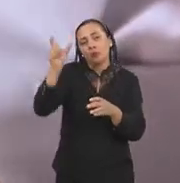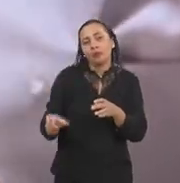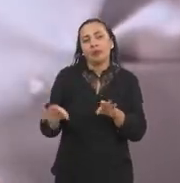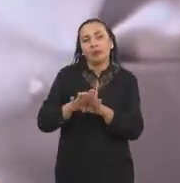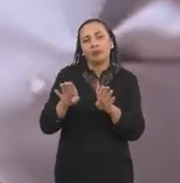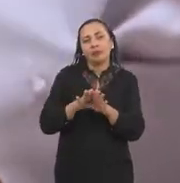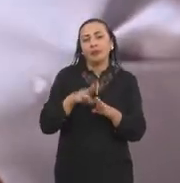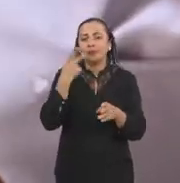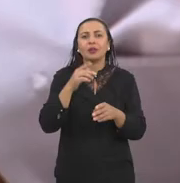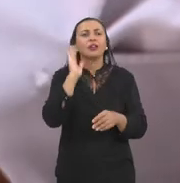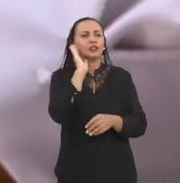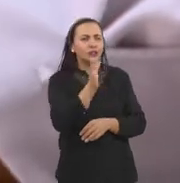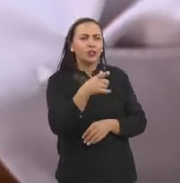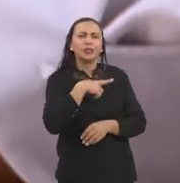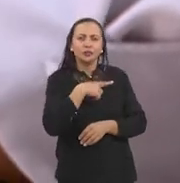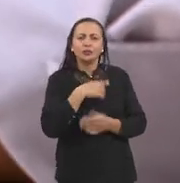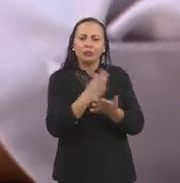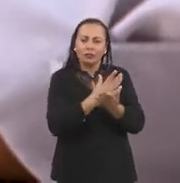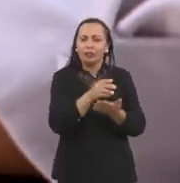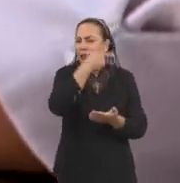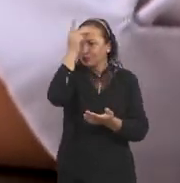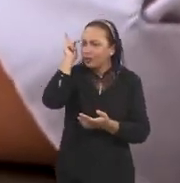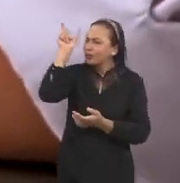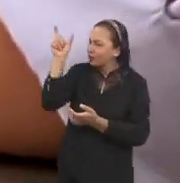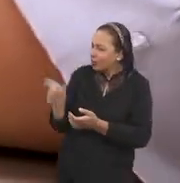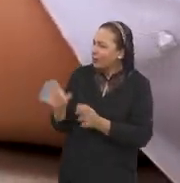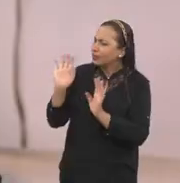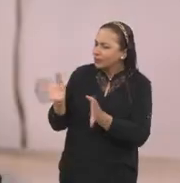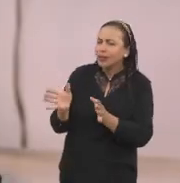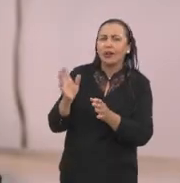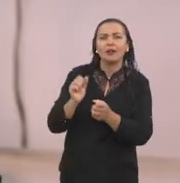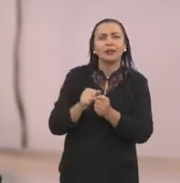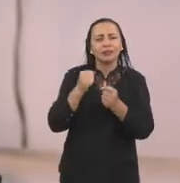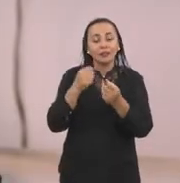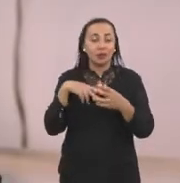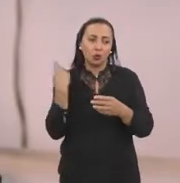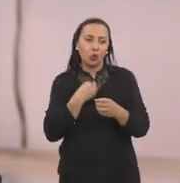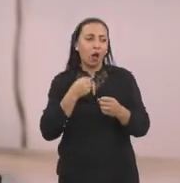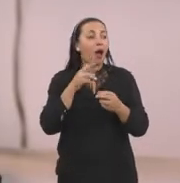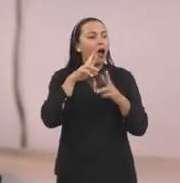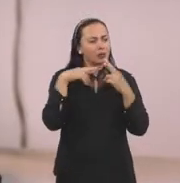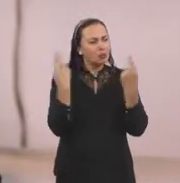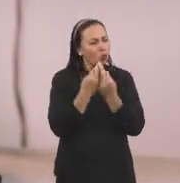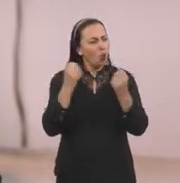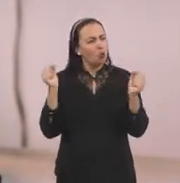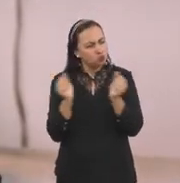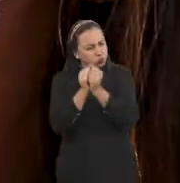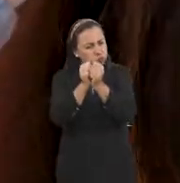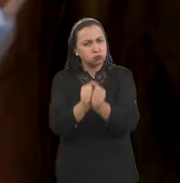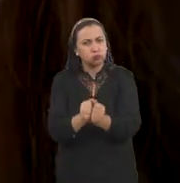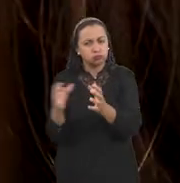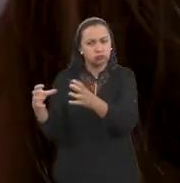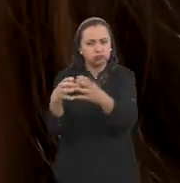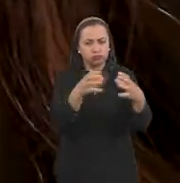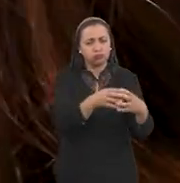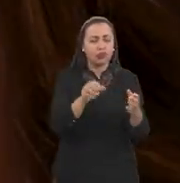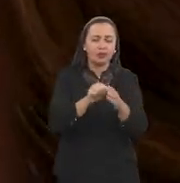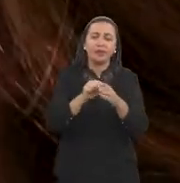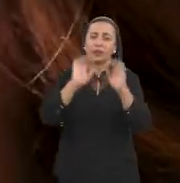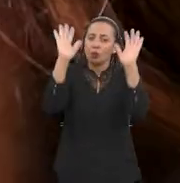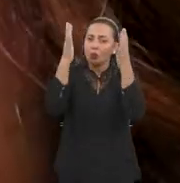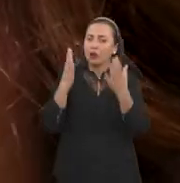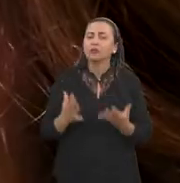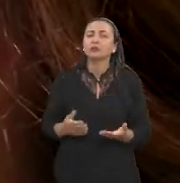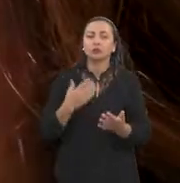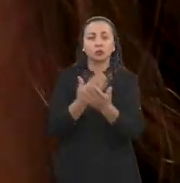aí foi quando ele me disse que ele já tinha alguns pacientes que ele estava avaliando e foi quando nós resolvemos juntar todos os pacientes e fazer uma análise e